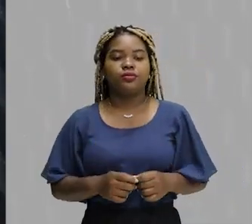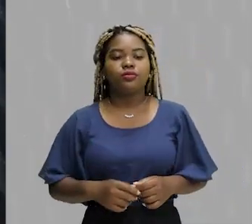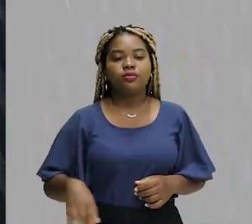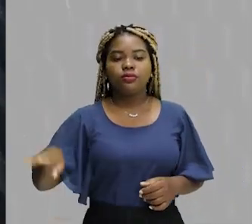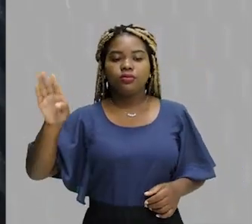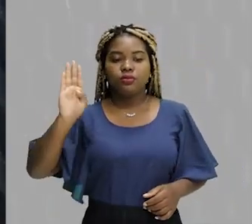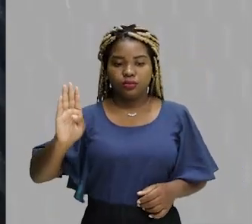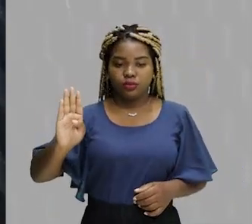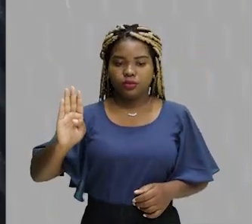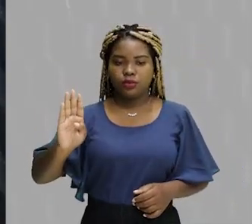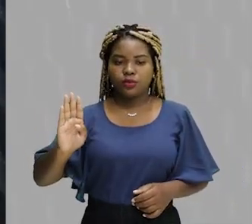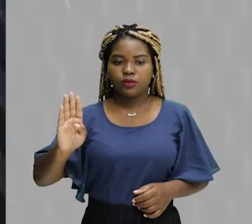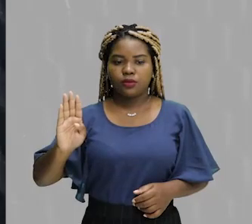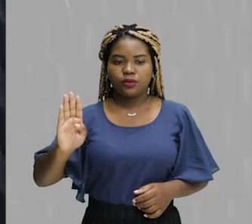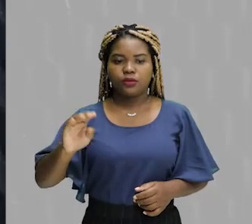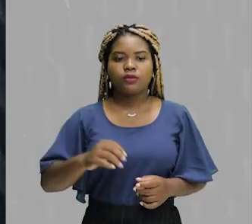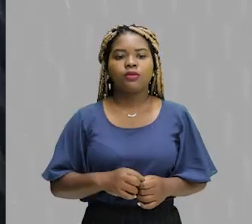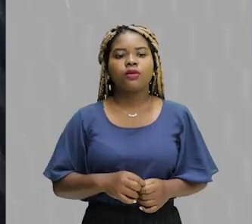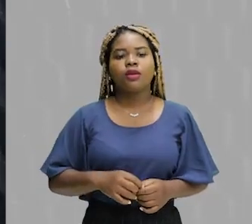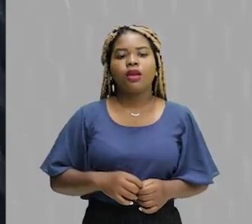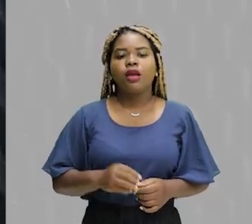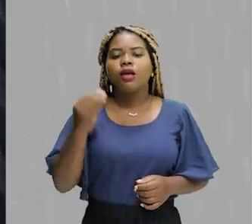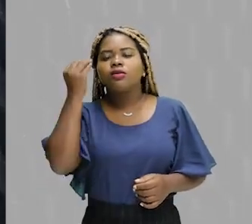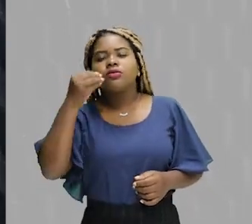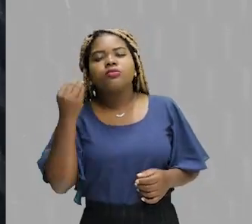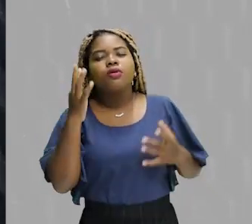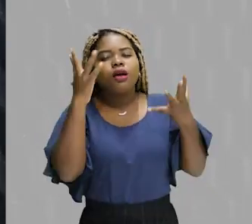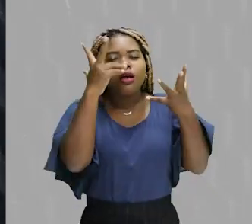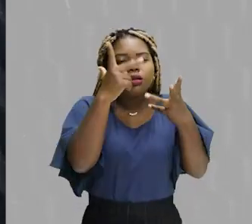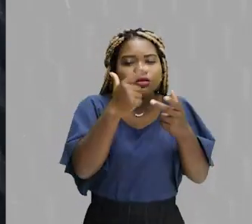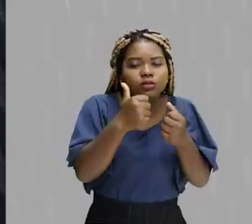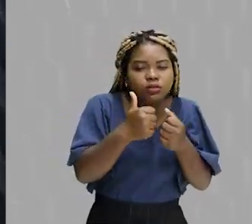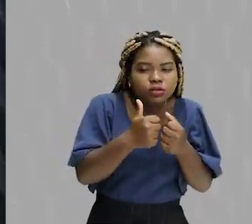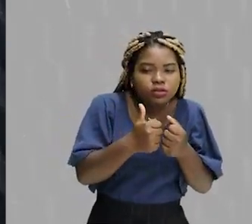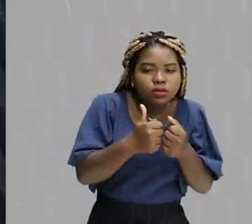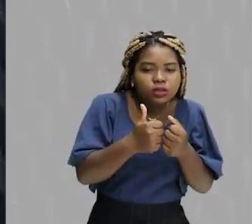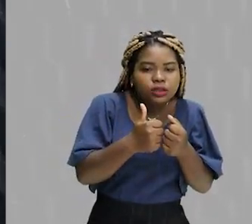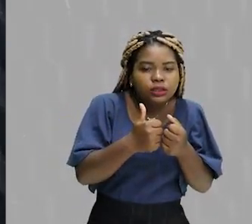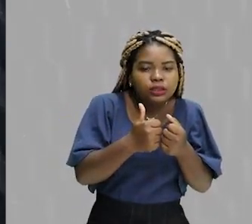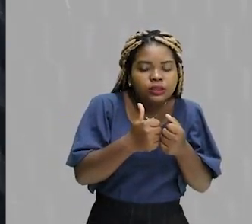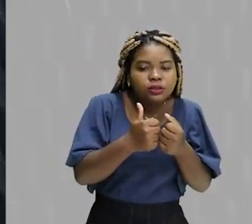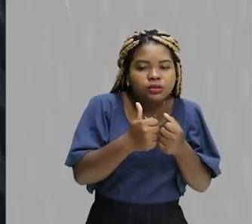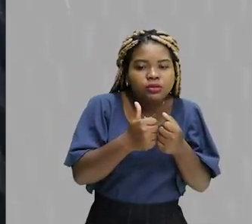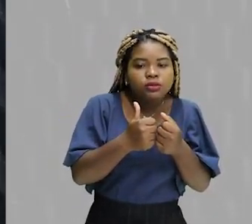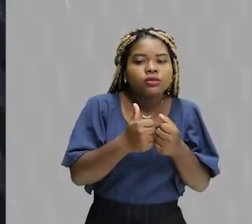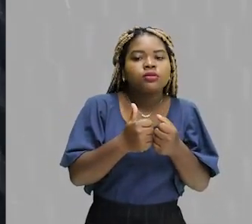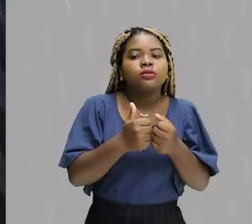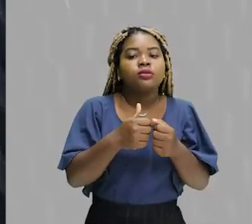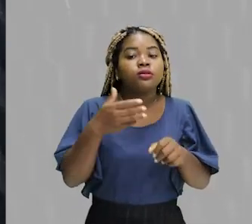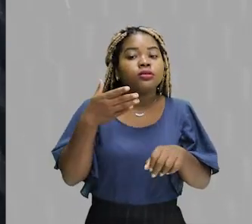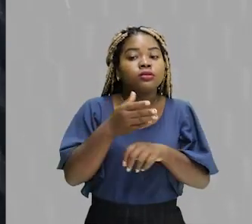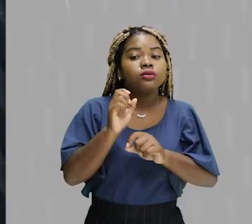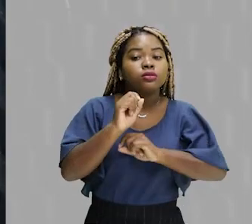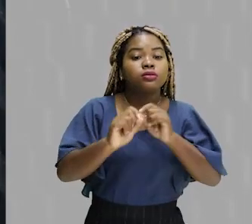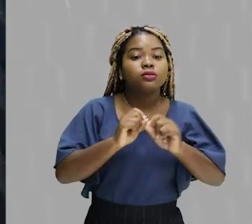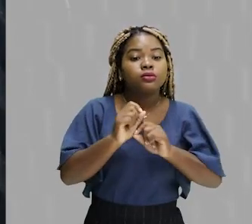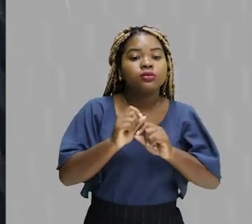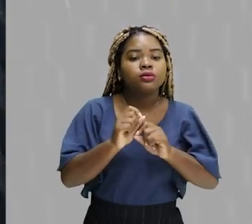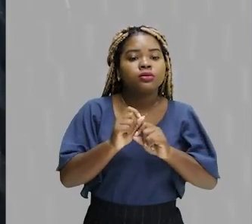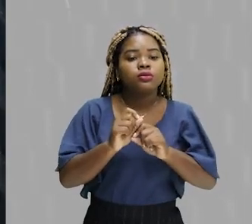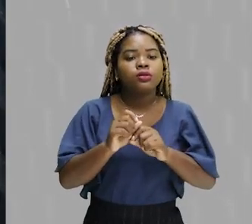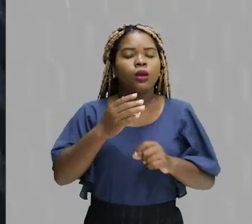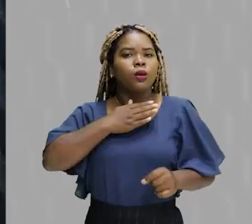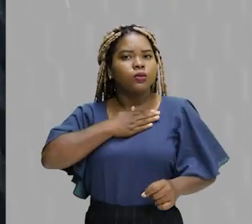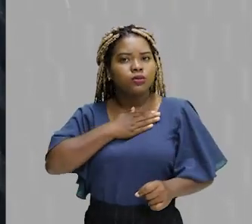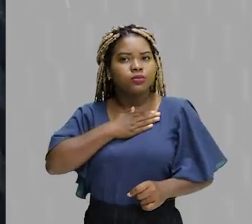Letra B. Gosto. Vamos lá. As experiências estéticas. experiência é a experiência da presença tanto do gosto